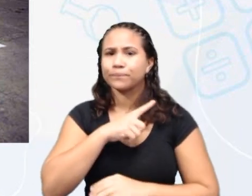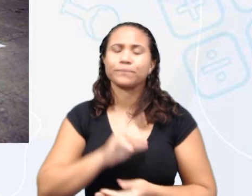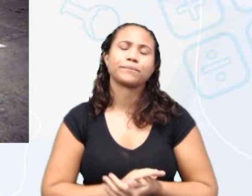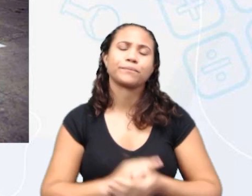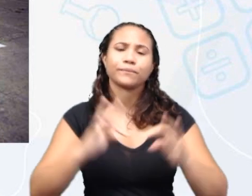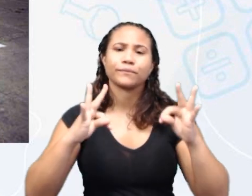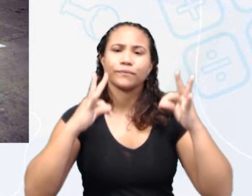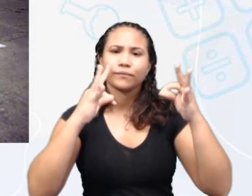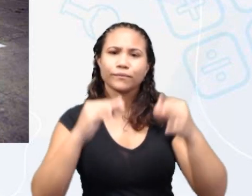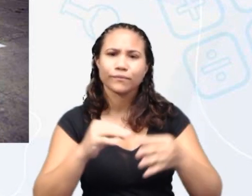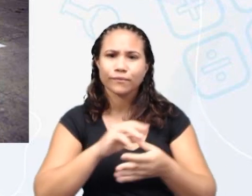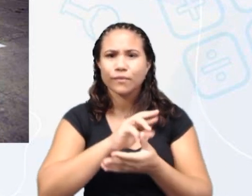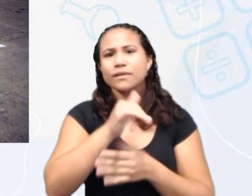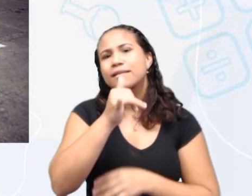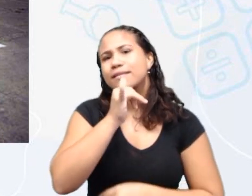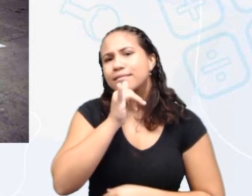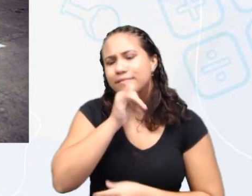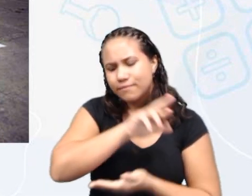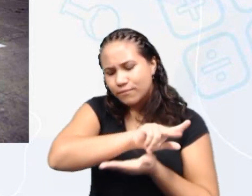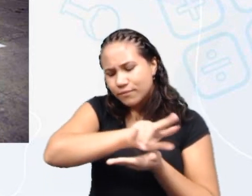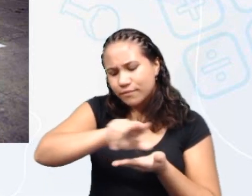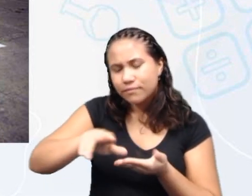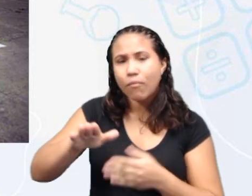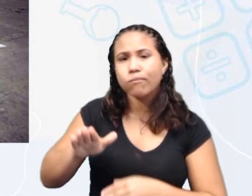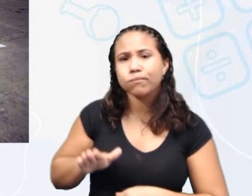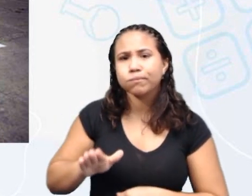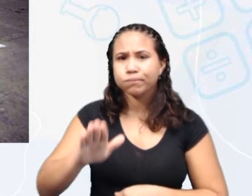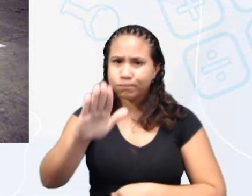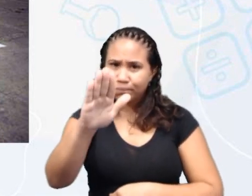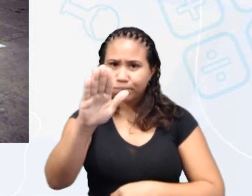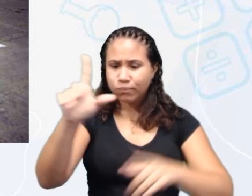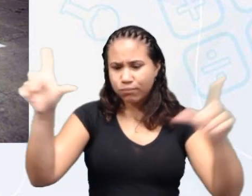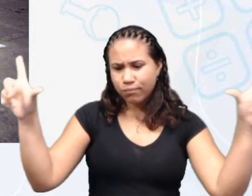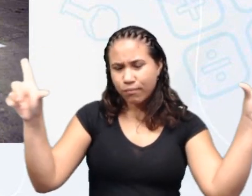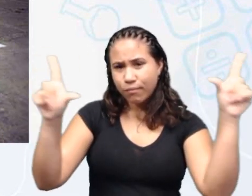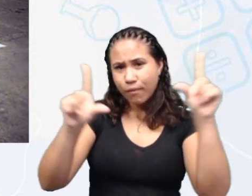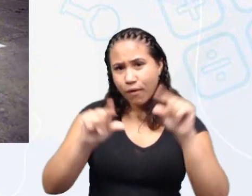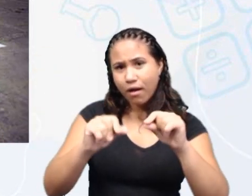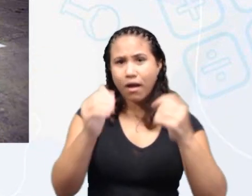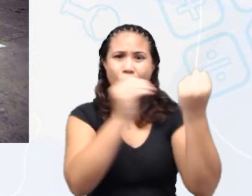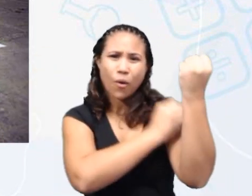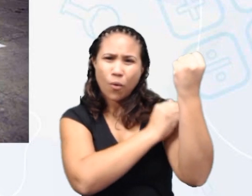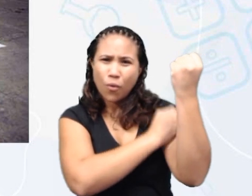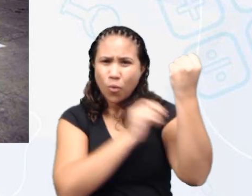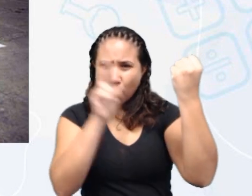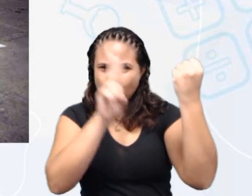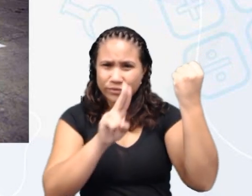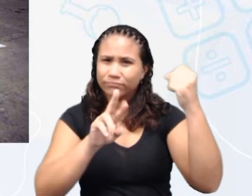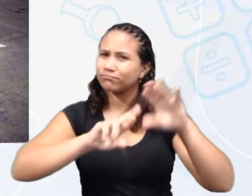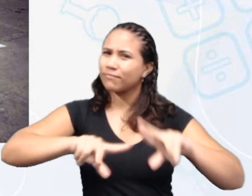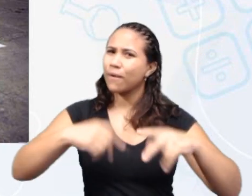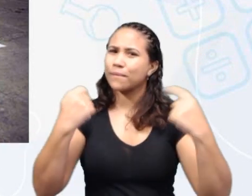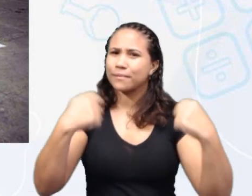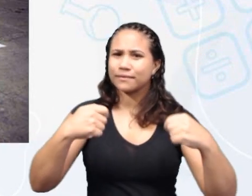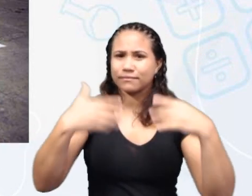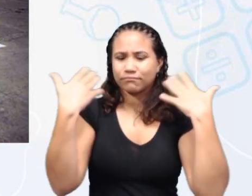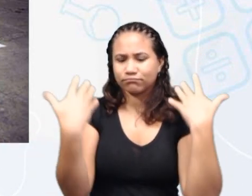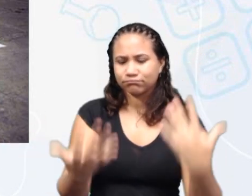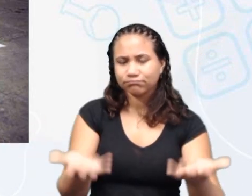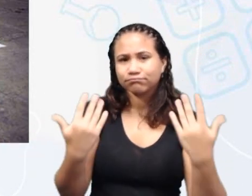todos esses casos, essas rampas estão diminuindo a força necessária para mover